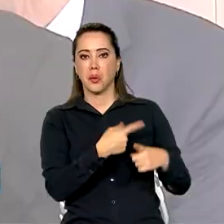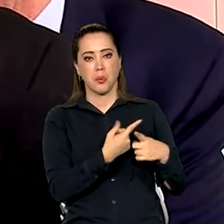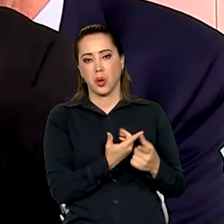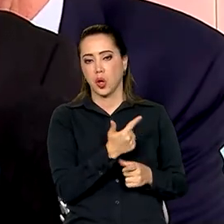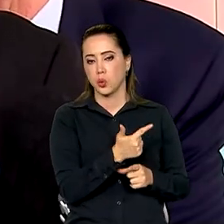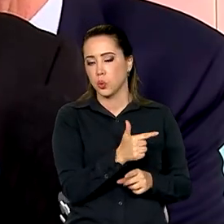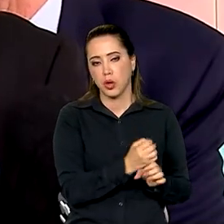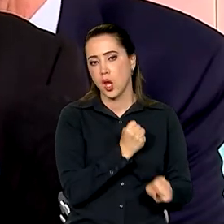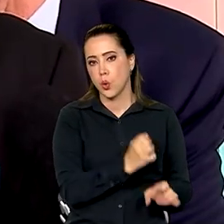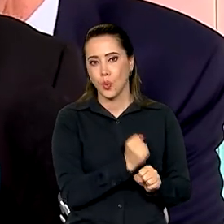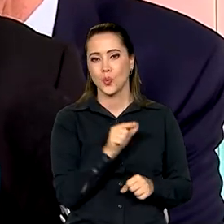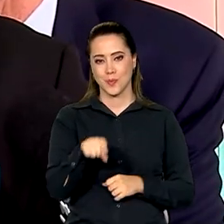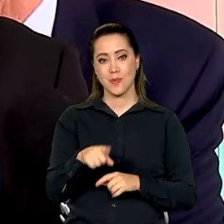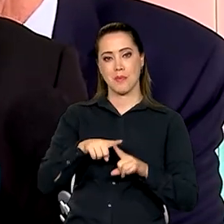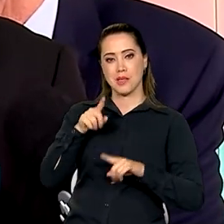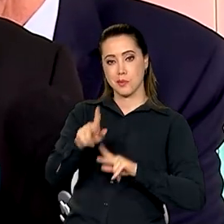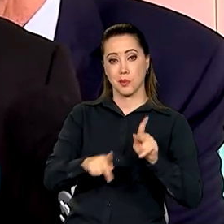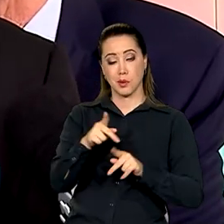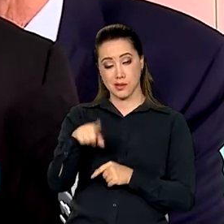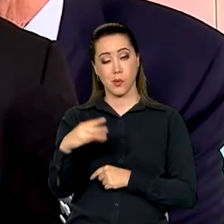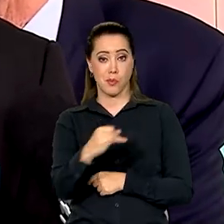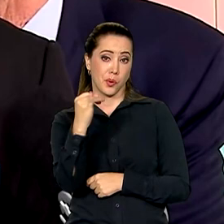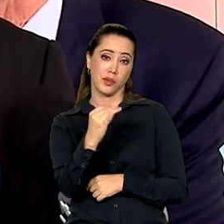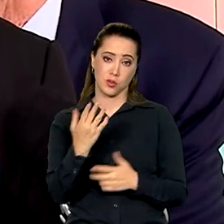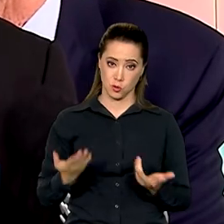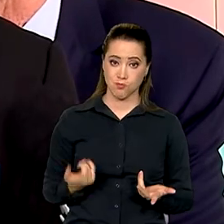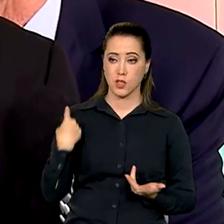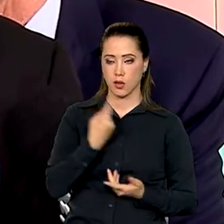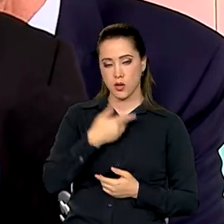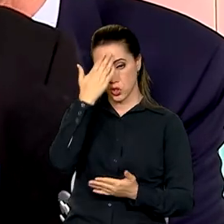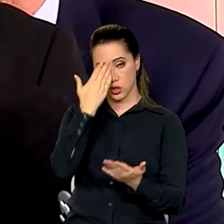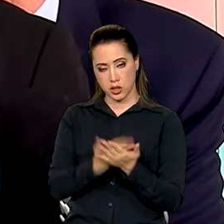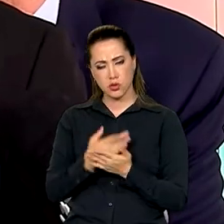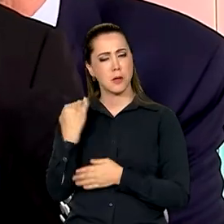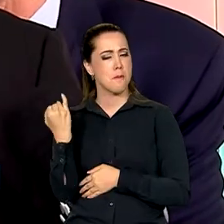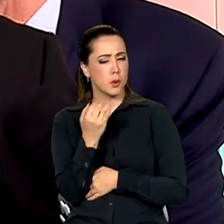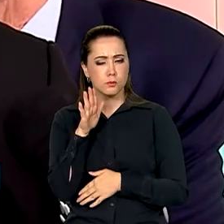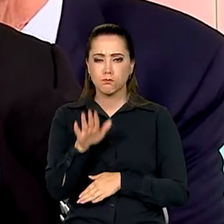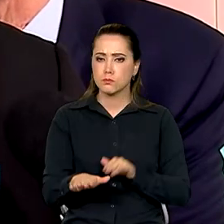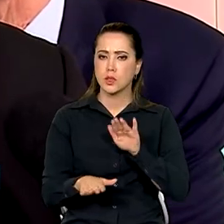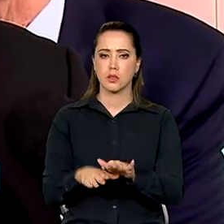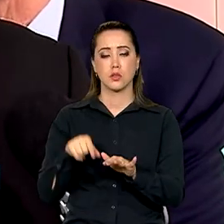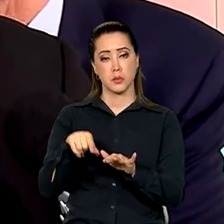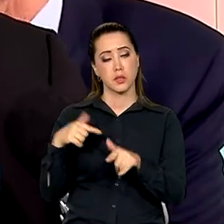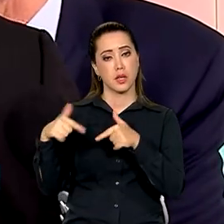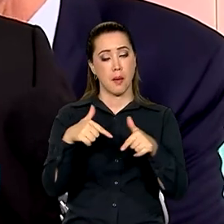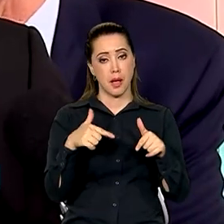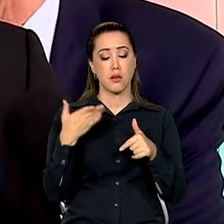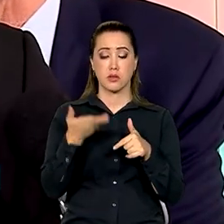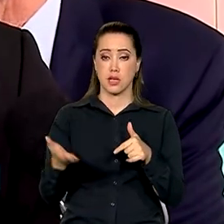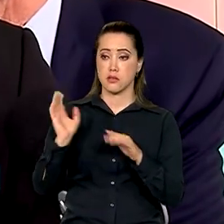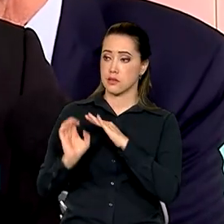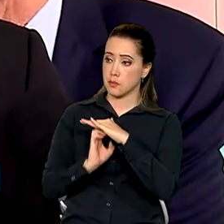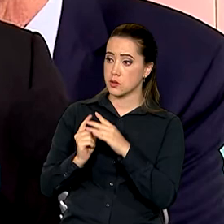E achamos que é um passo bastante importante e significativo para a afirmação dessa empresa que um dos primeiros